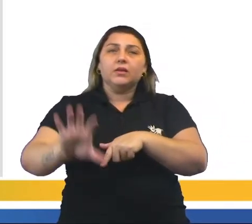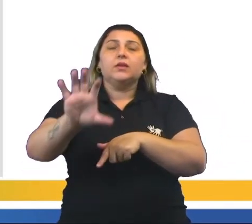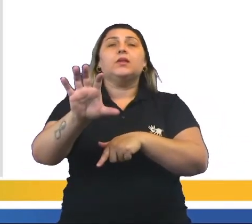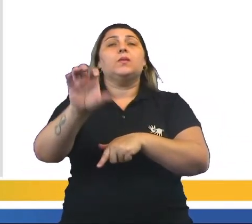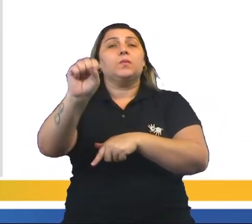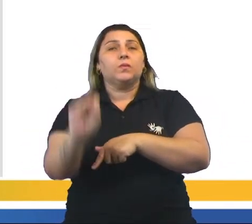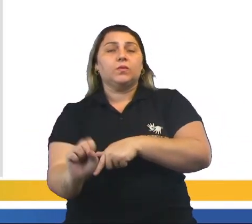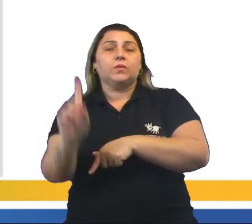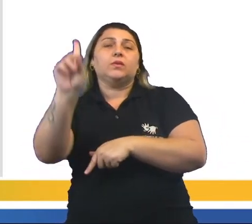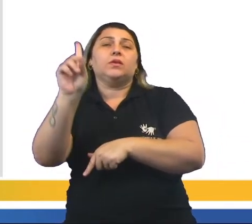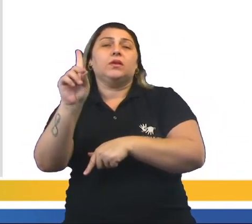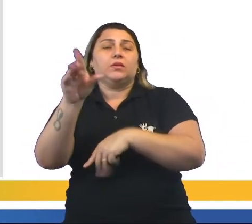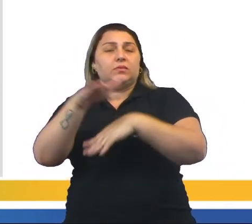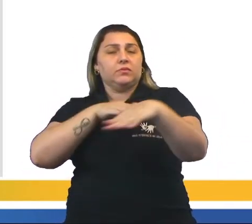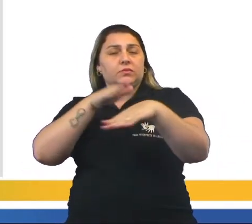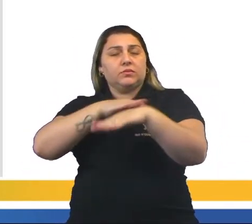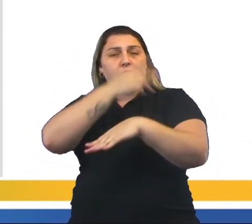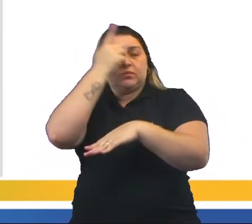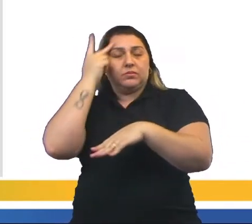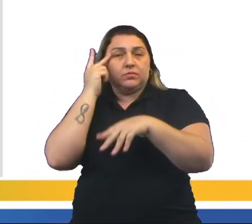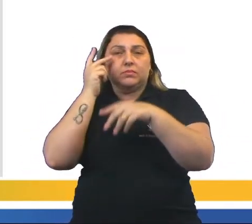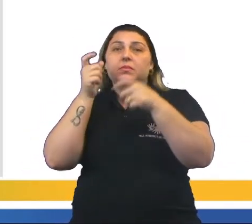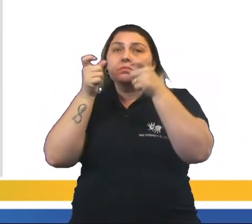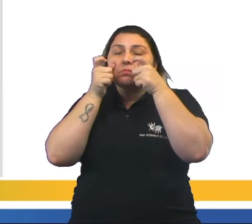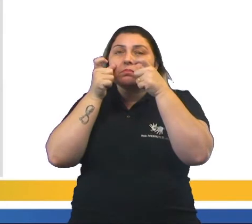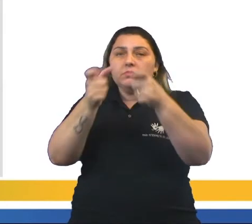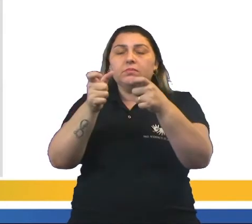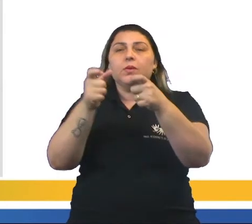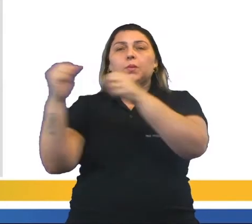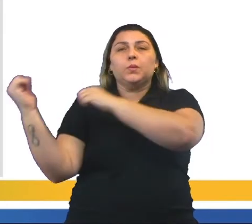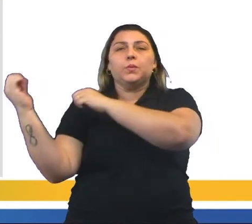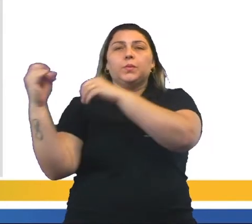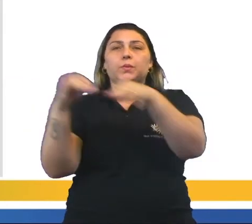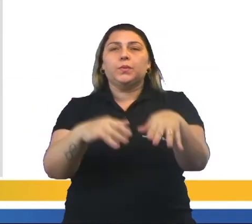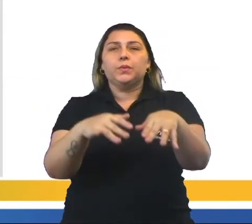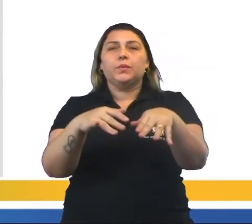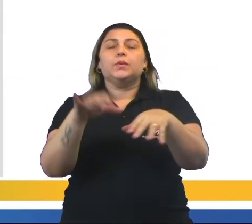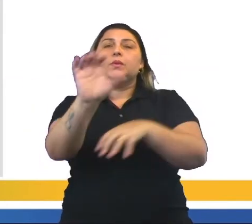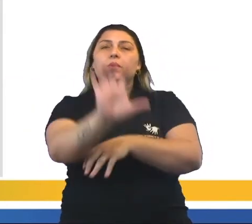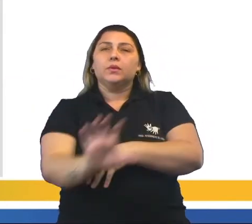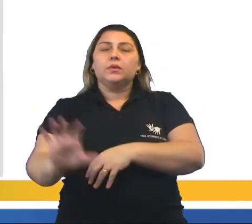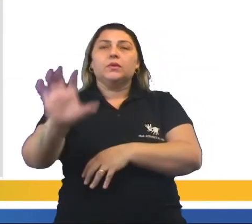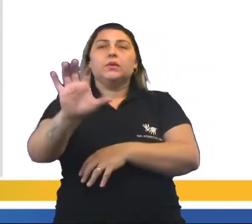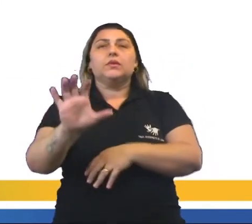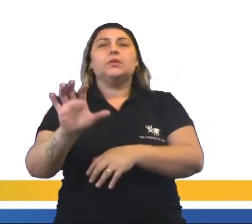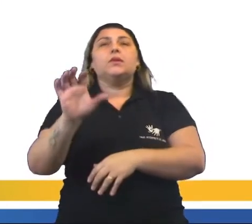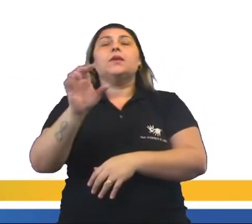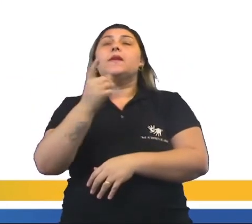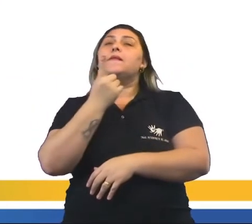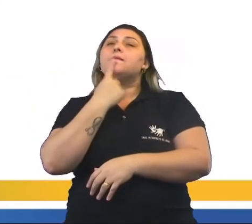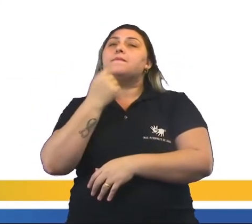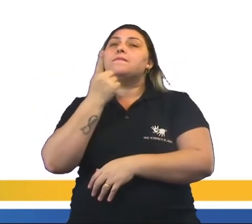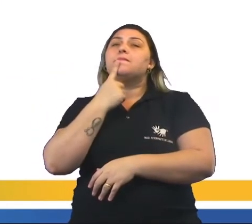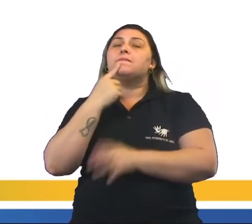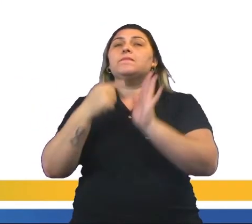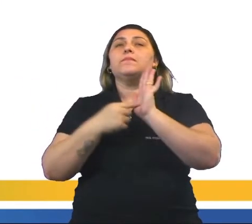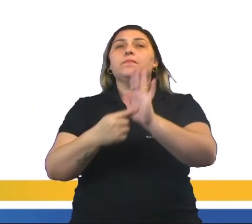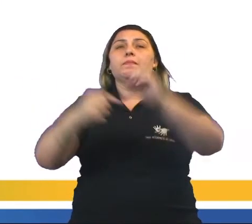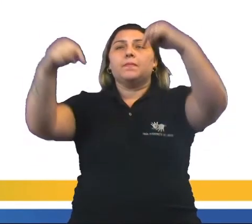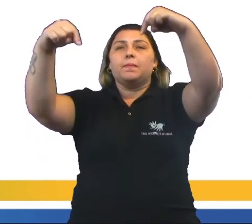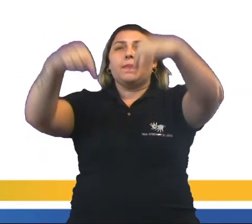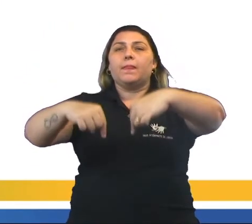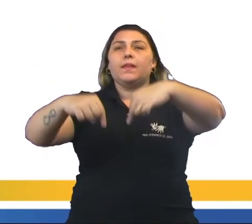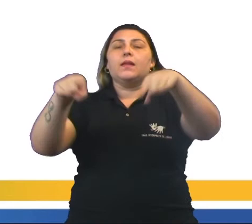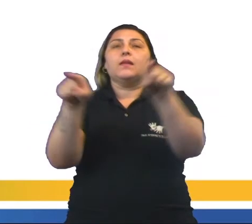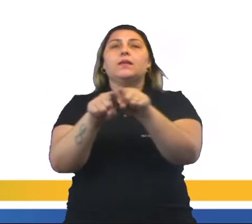a ser um atrativo para que os trabalhadores pudessem migrar para essa região, conforme a seta vermelha demonstra aí. E aí